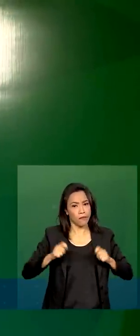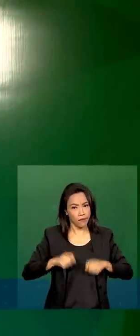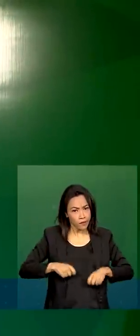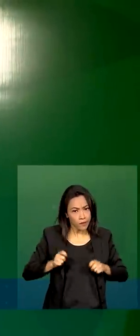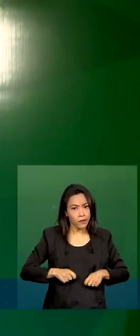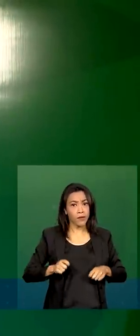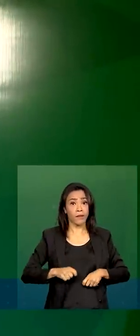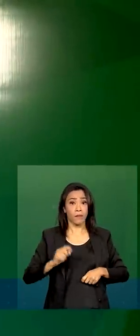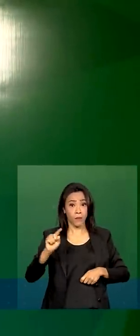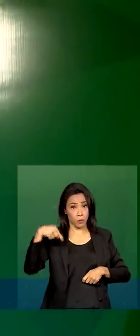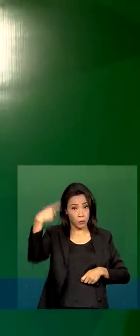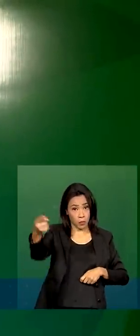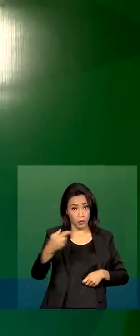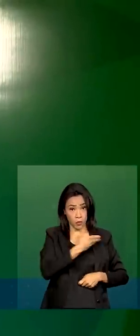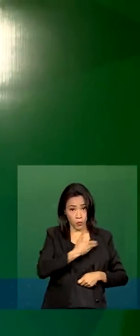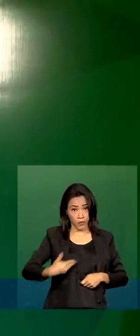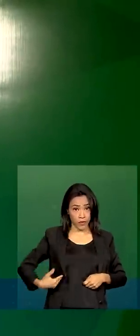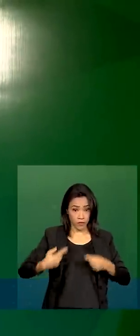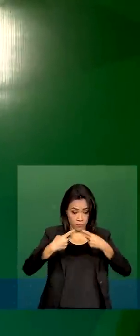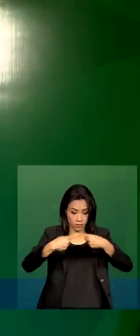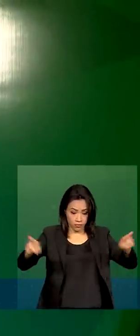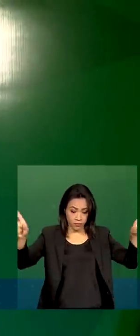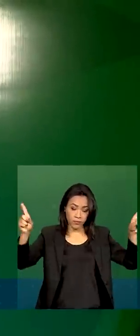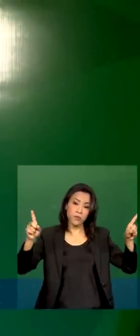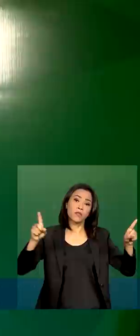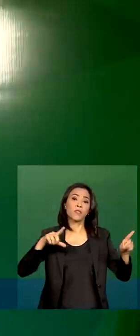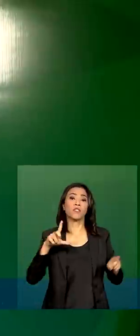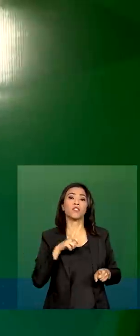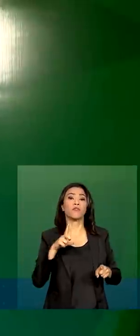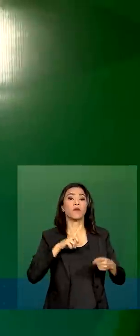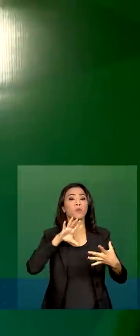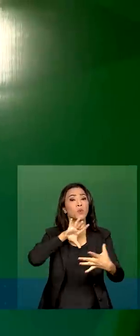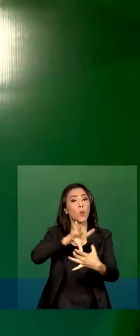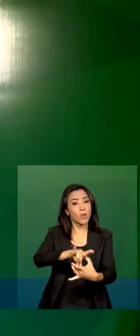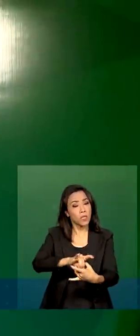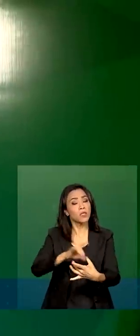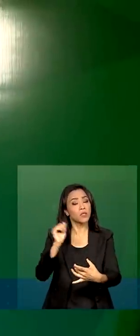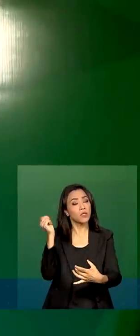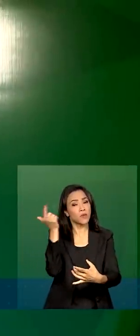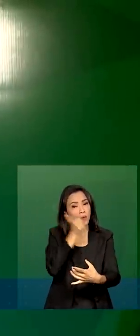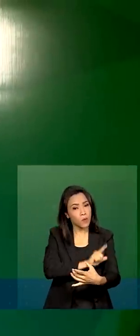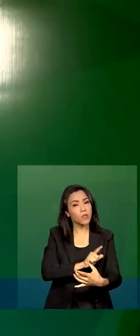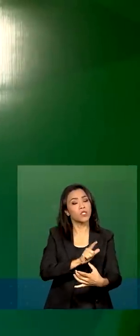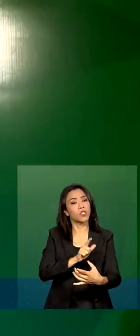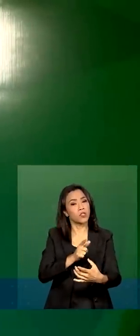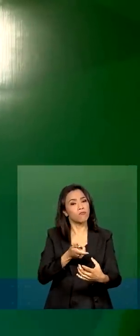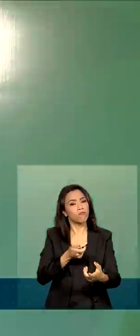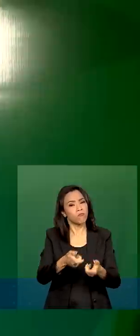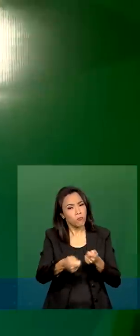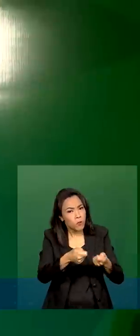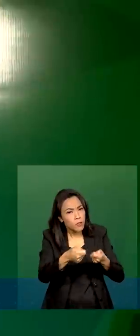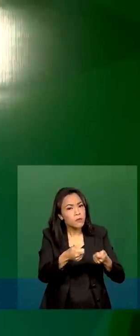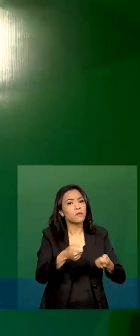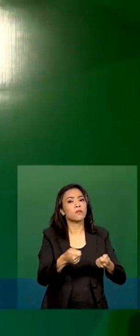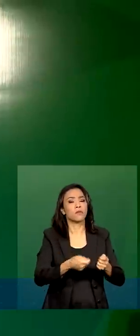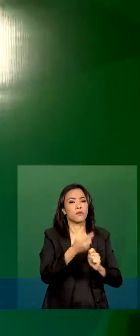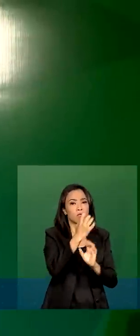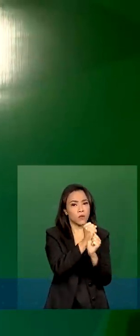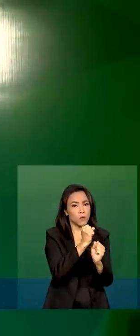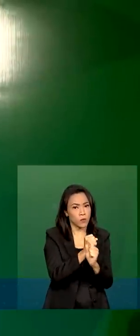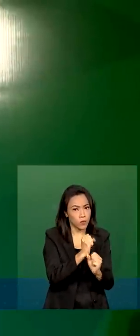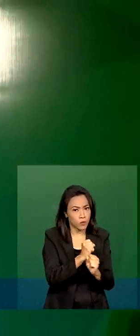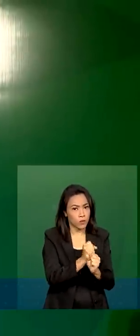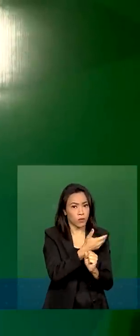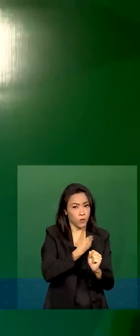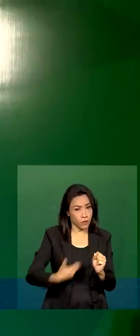inaugural do próximo governo, nós já tenhamos um cenário de sustentabilidade das contas públicas. Nós vamos ter que tomar medidas